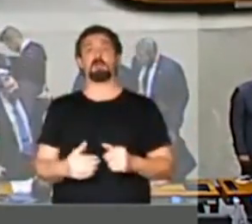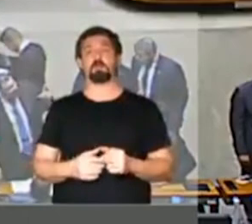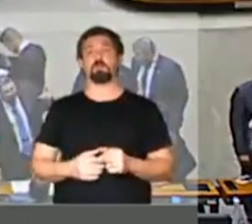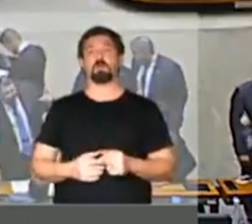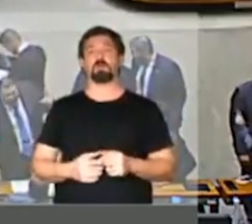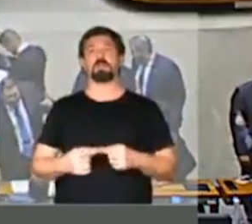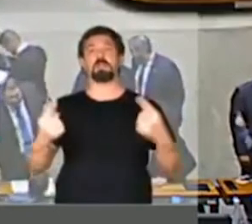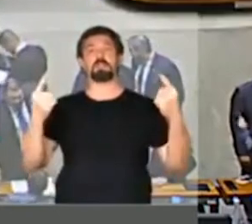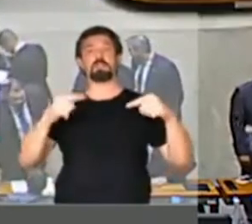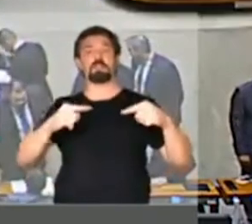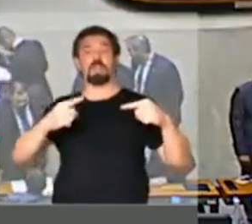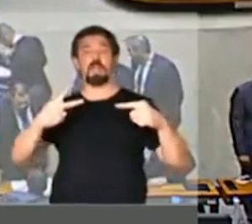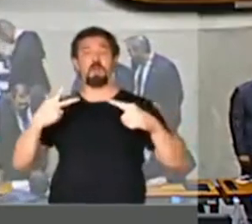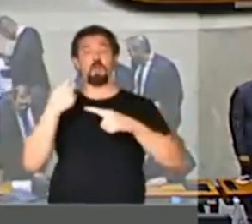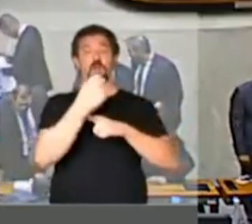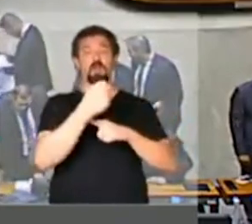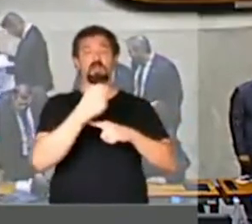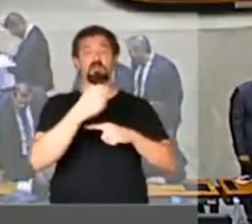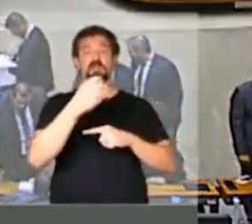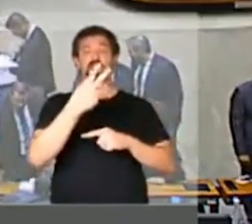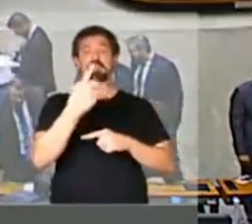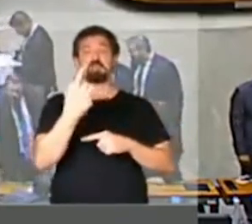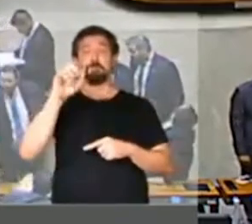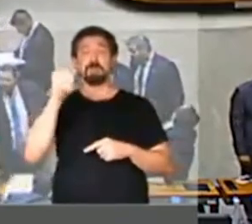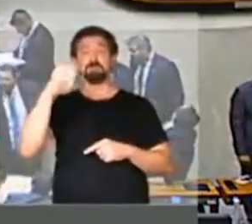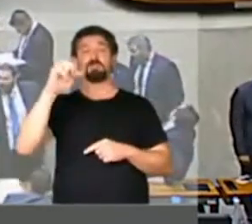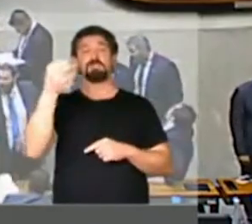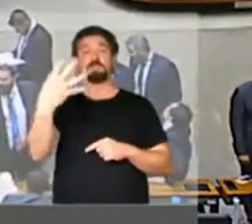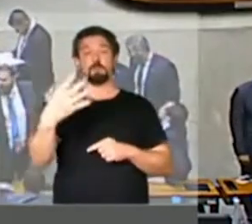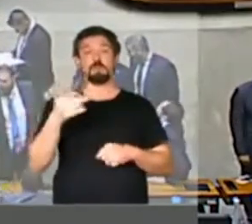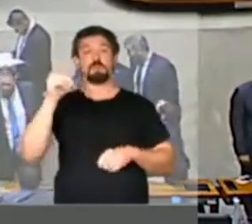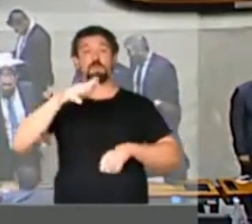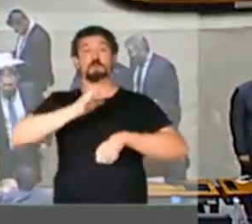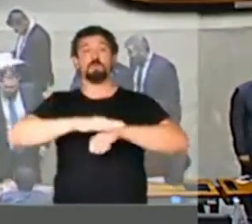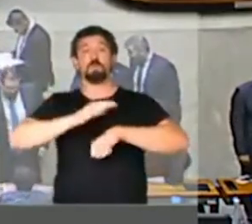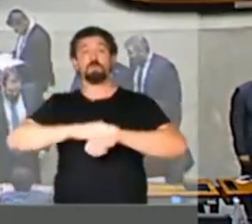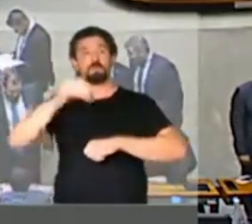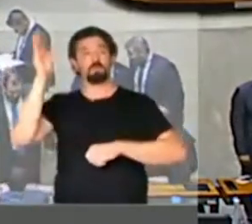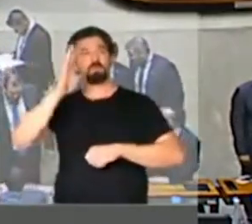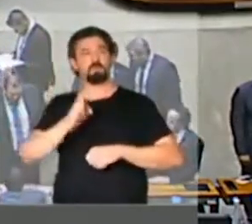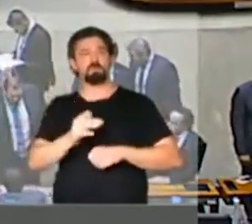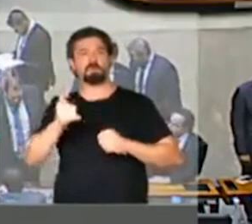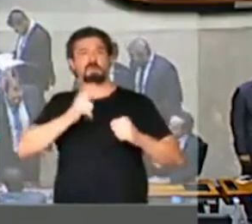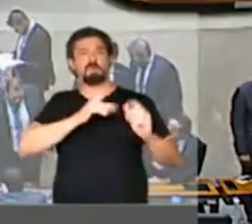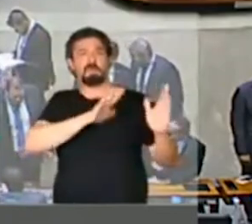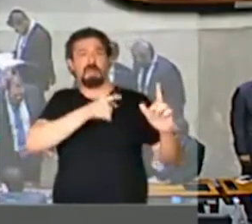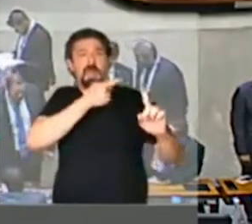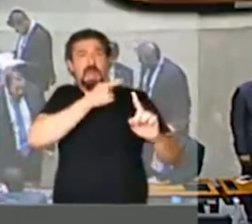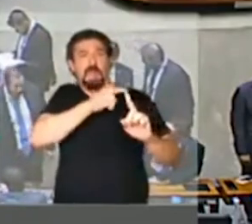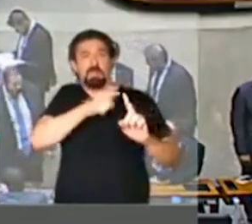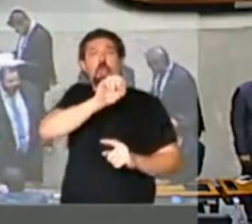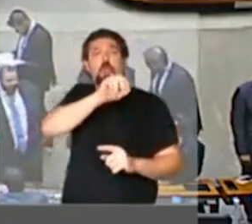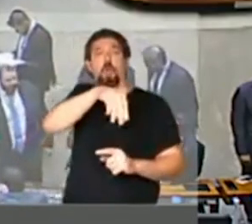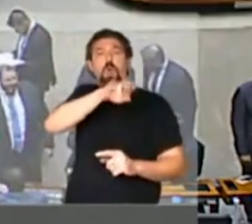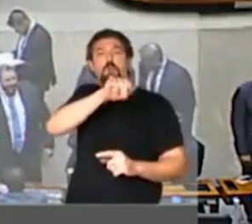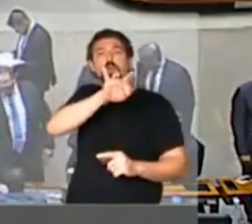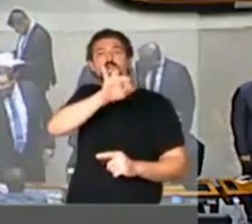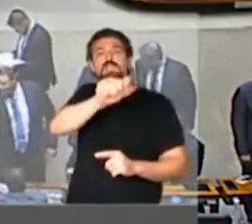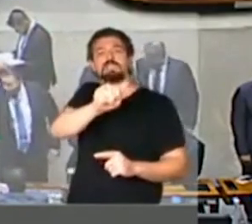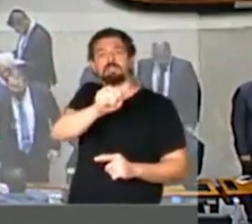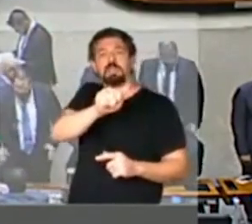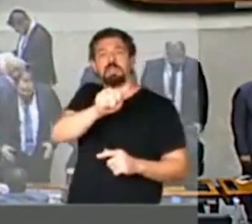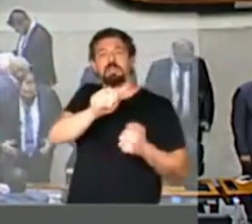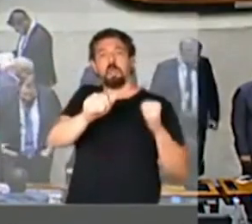contra-revolução de 31 de março de 64. O momento em que o Brasil passava pela ameaça comunista em que